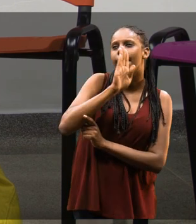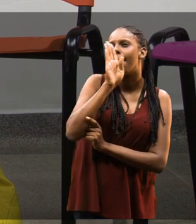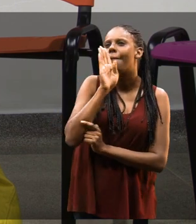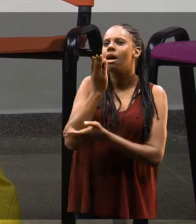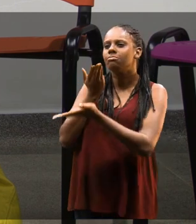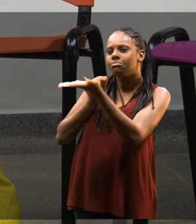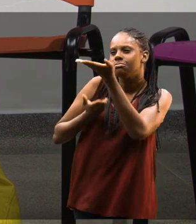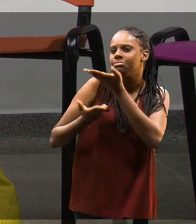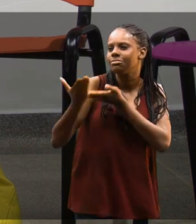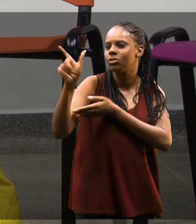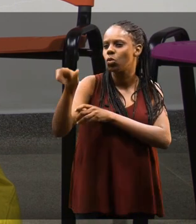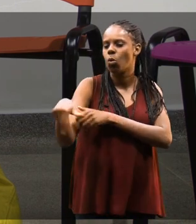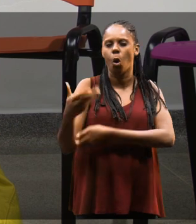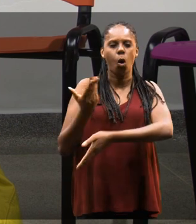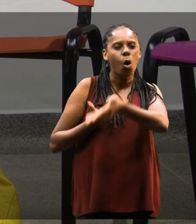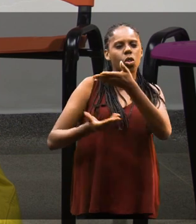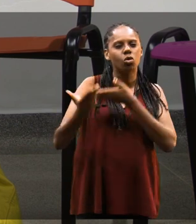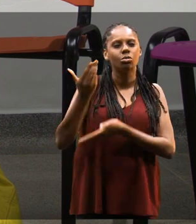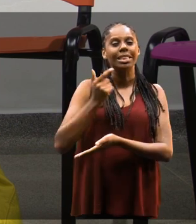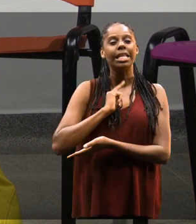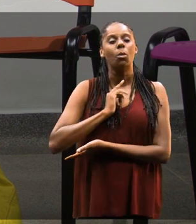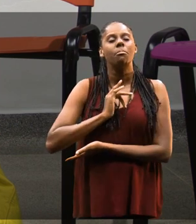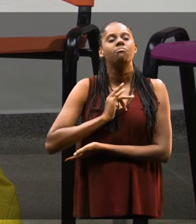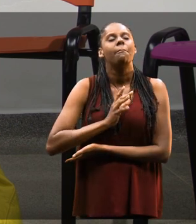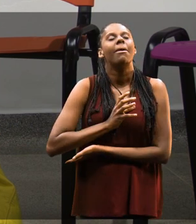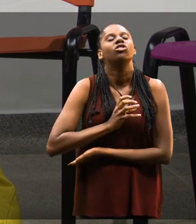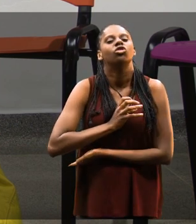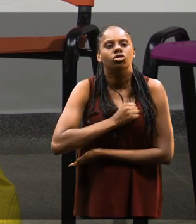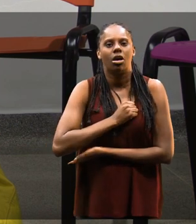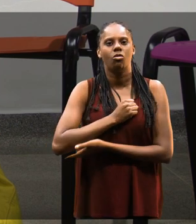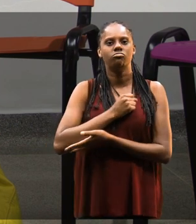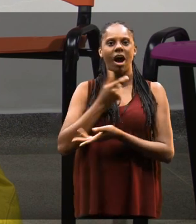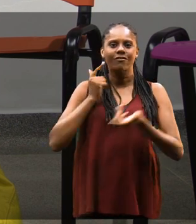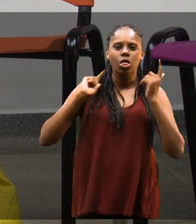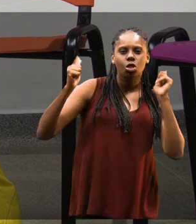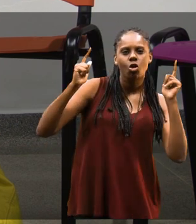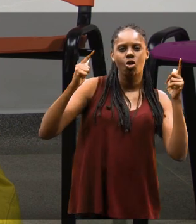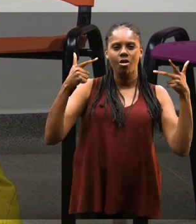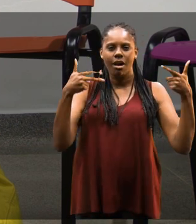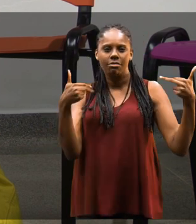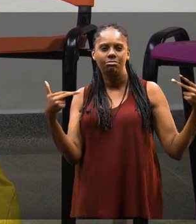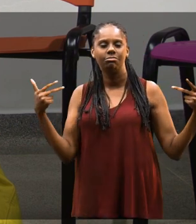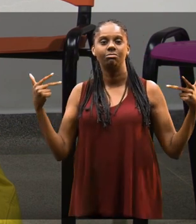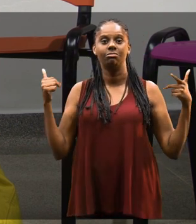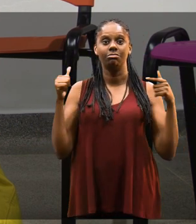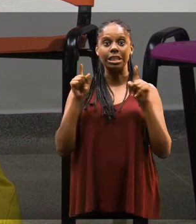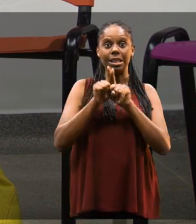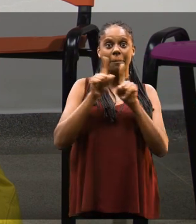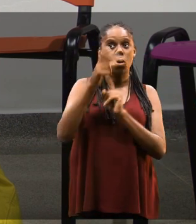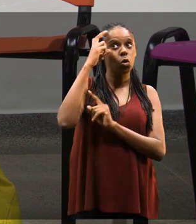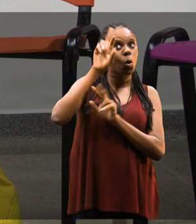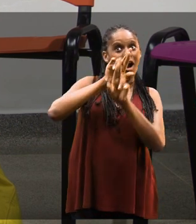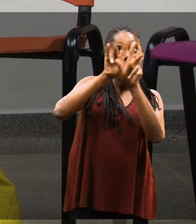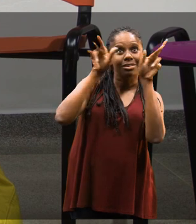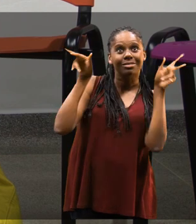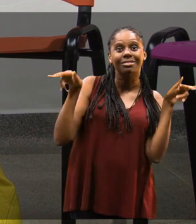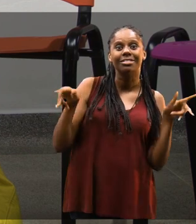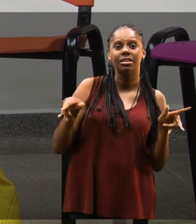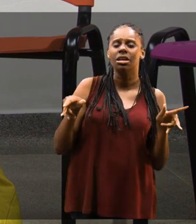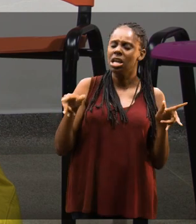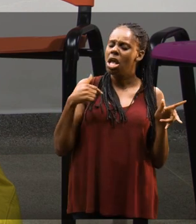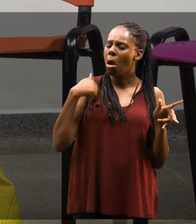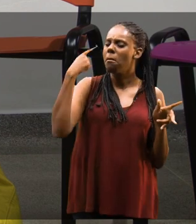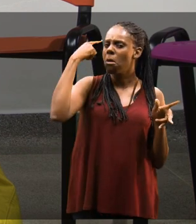interagir com o outro. Então existe uma paixão pela aventura, uma tolerância com a interculturalidade.